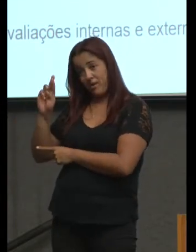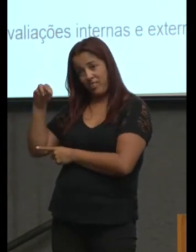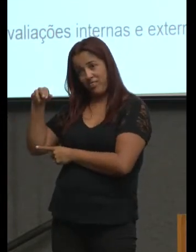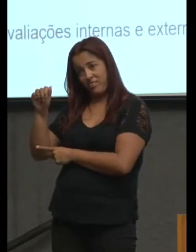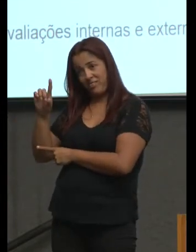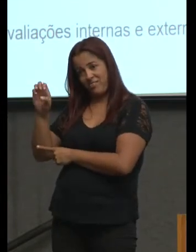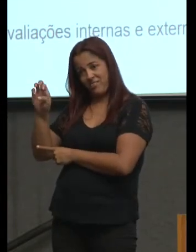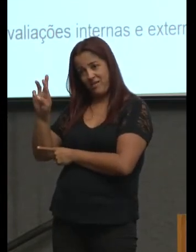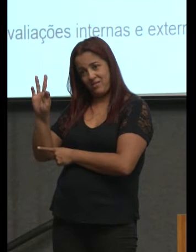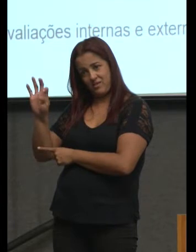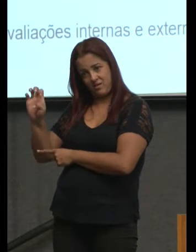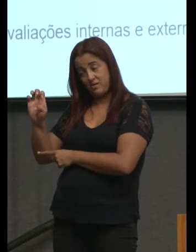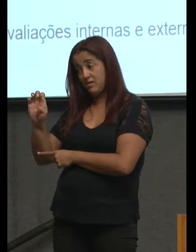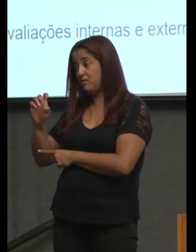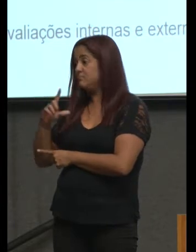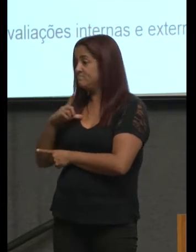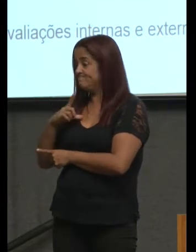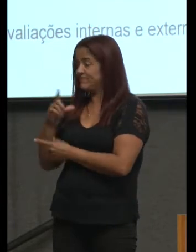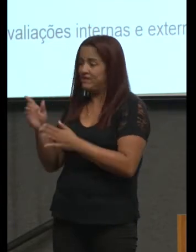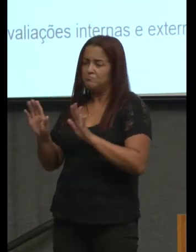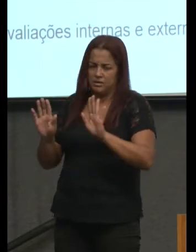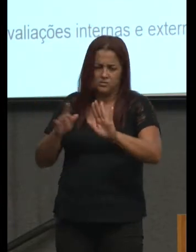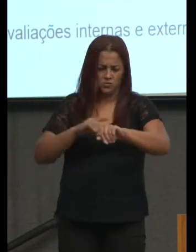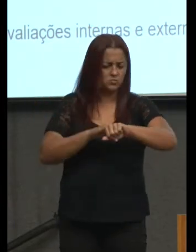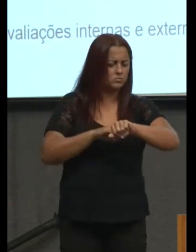mas eu estou